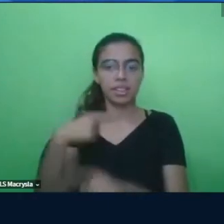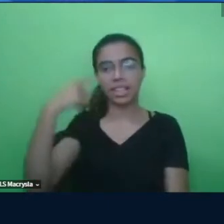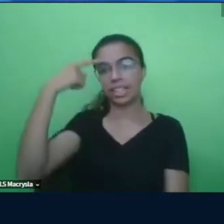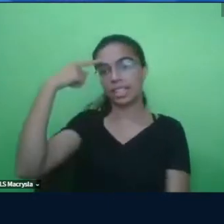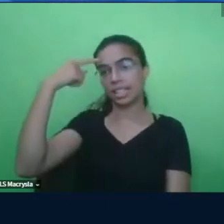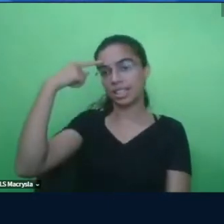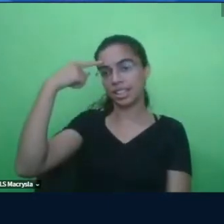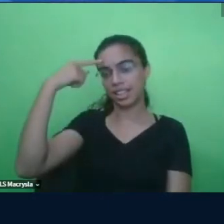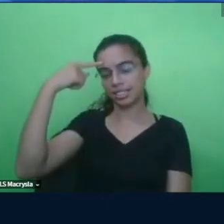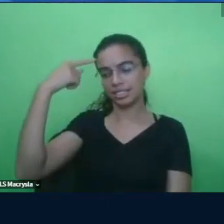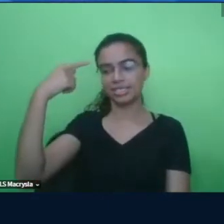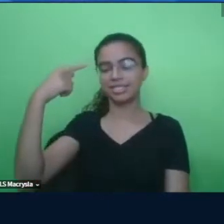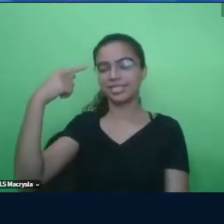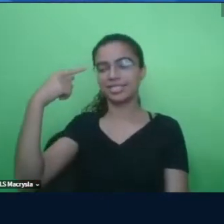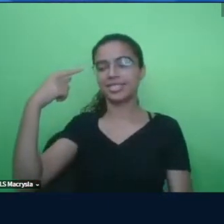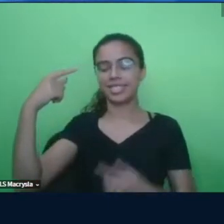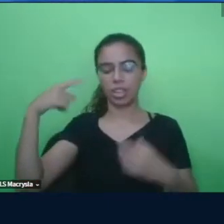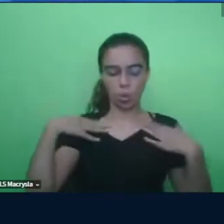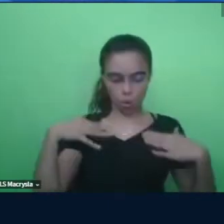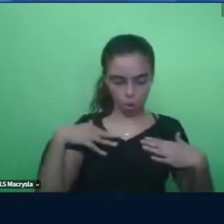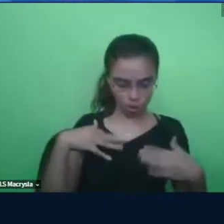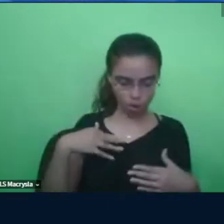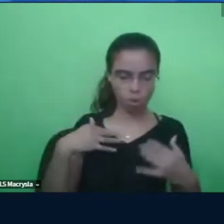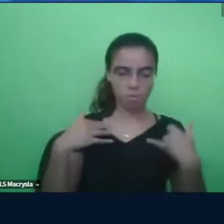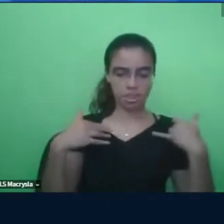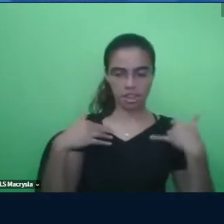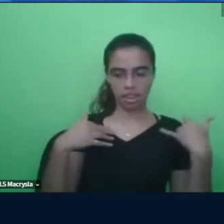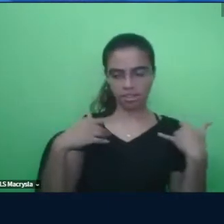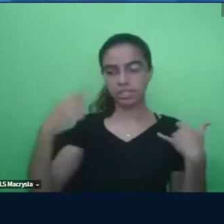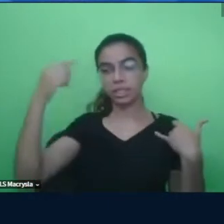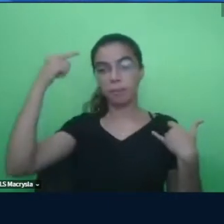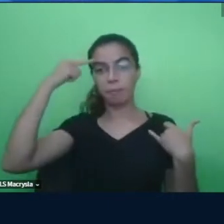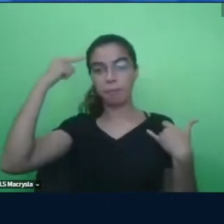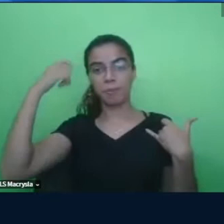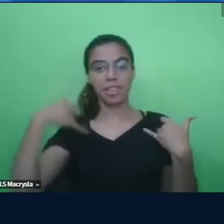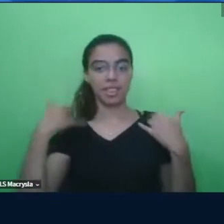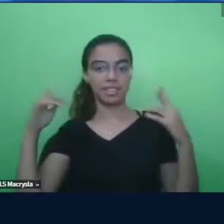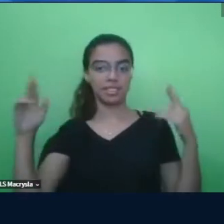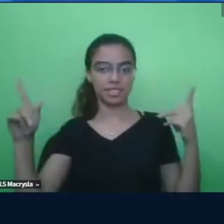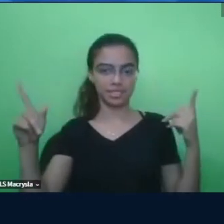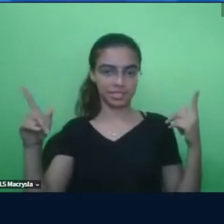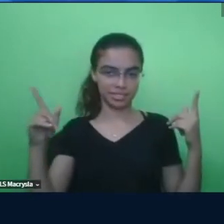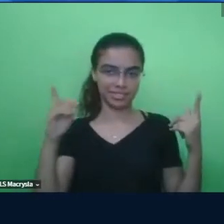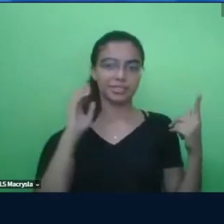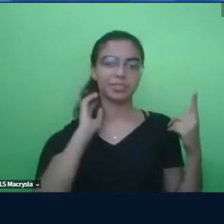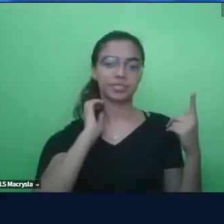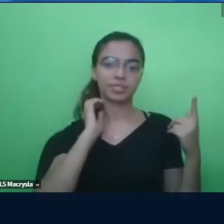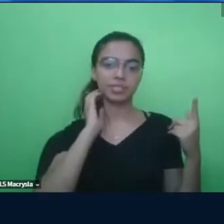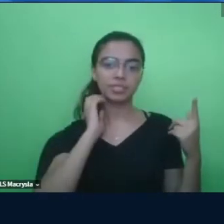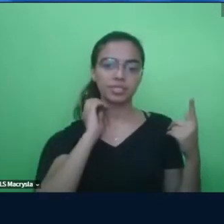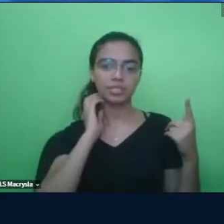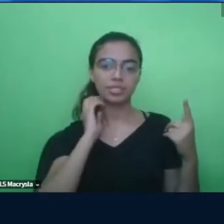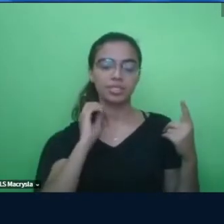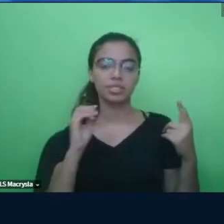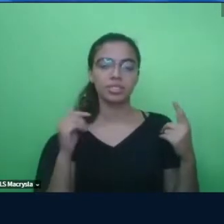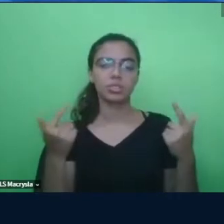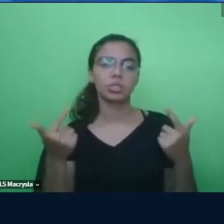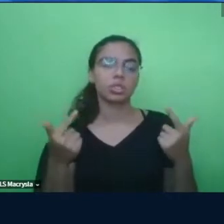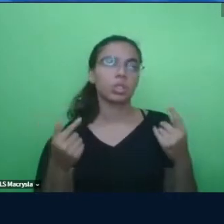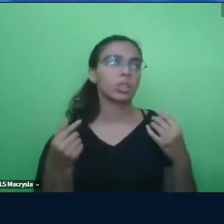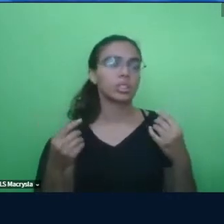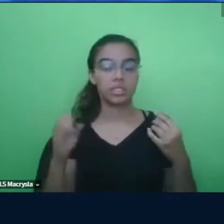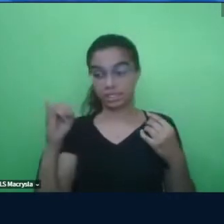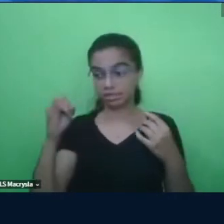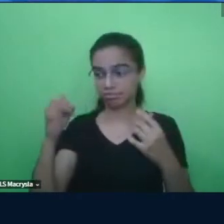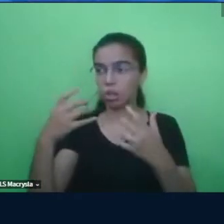cronológica, né? Então, eu utilizei brinquedos, às vezes, como reforçador, mas isso funcionou para ela. Não quer dizer que vai funcionar para